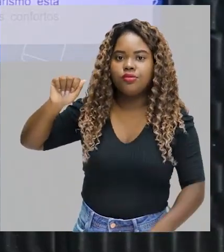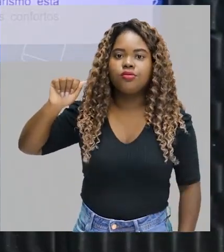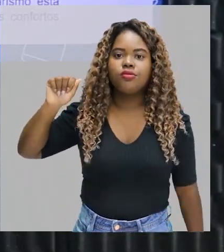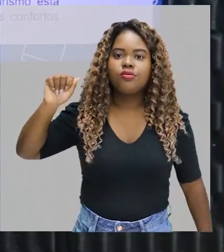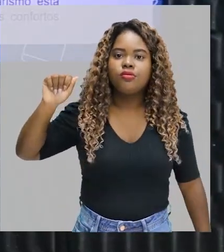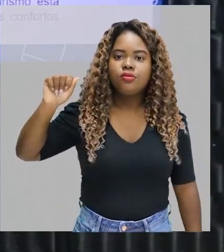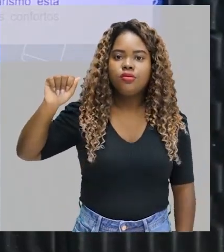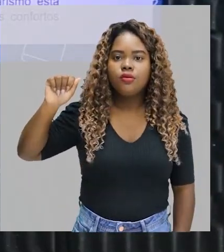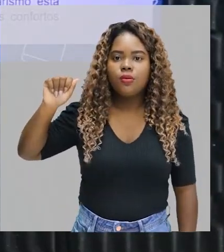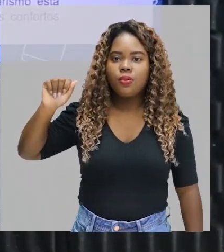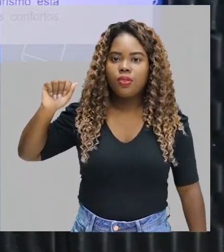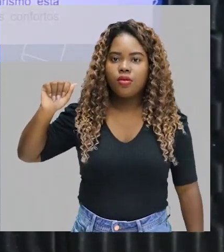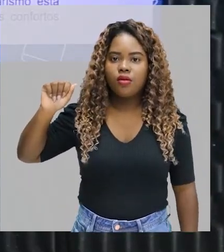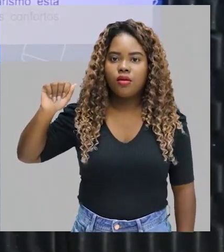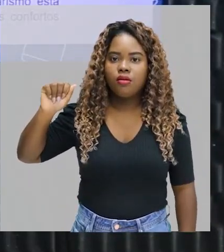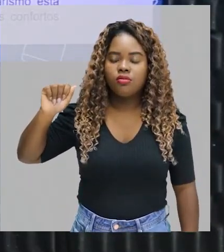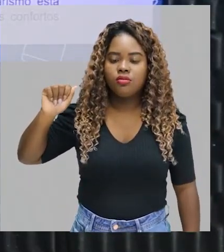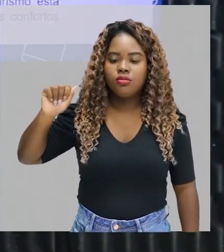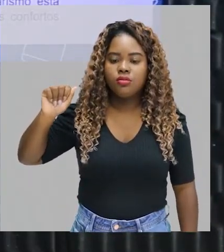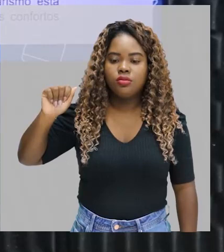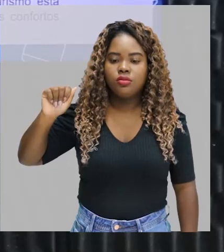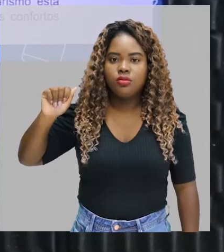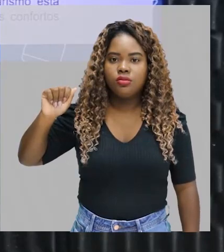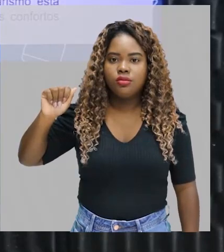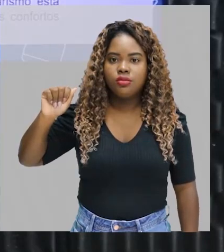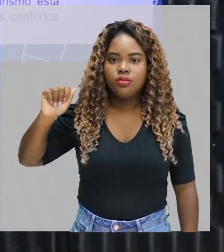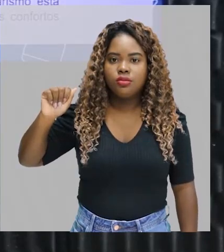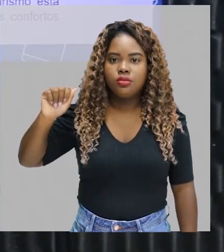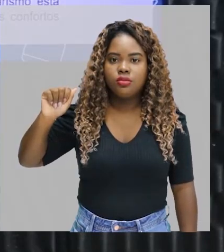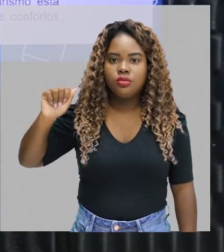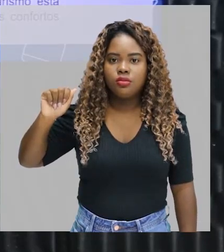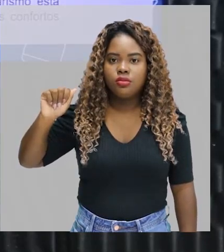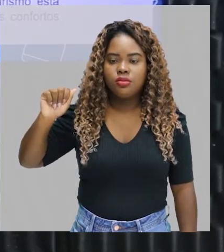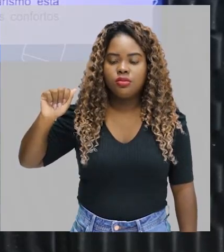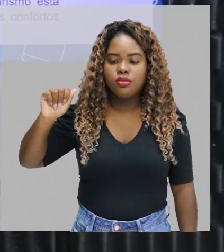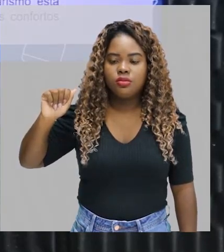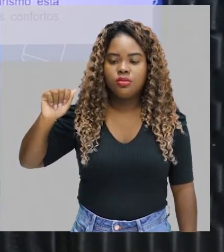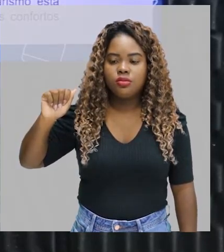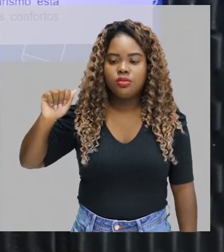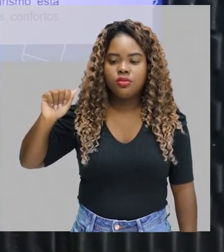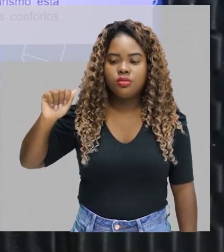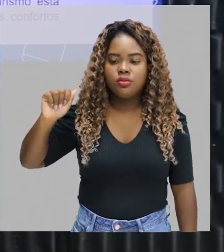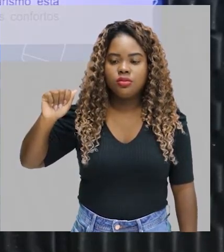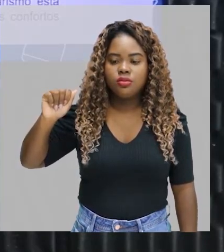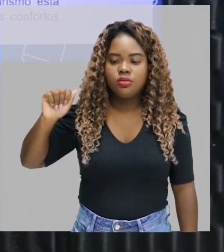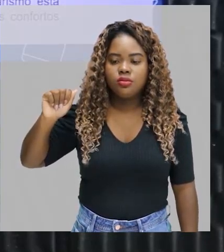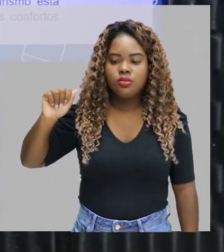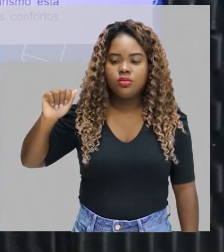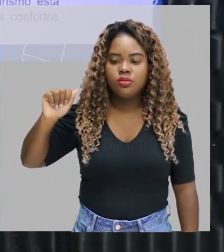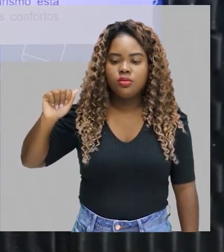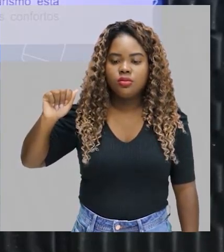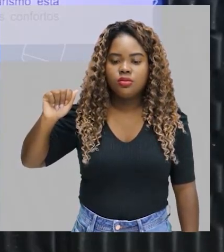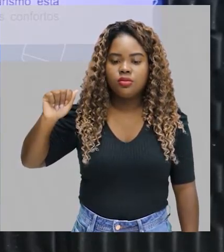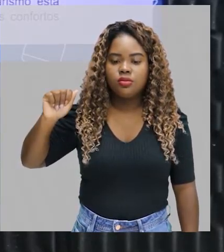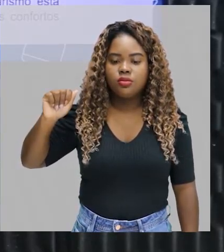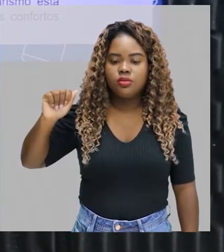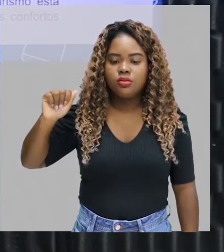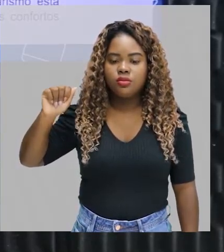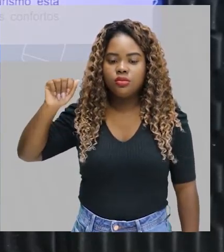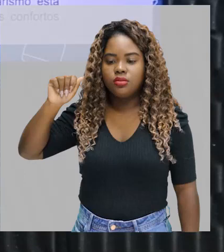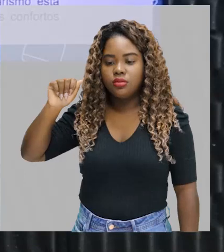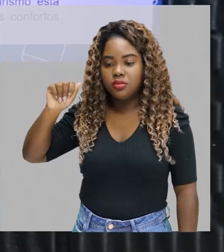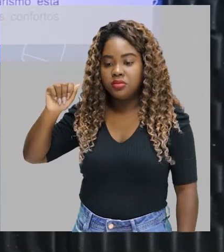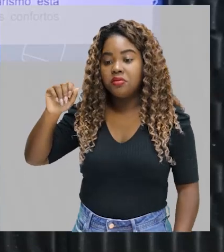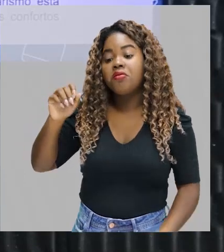definido... Lê a opção A. O sedentarismo é definido como a falta ou ausência e ou diminuição de atividades físicas ou esportivas.